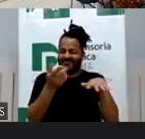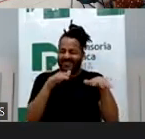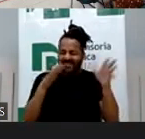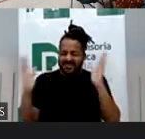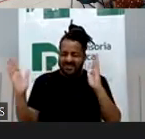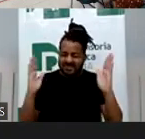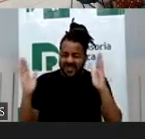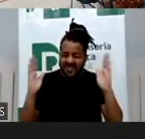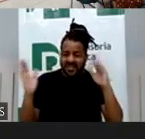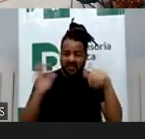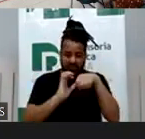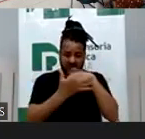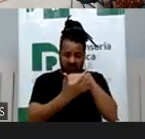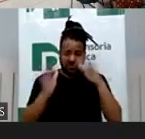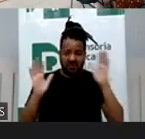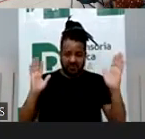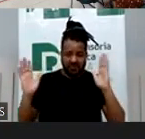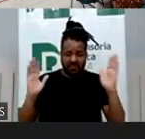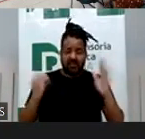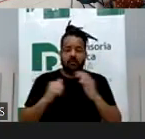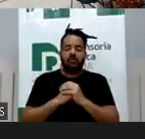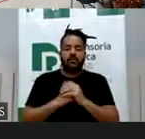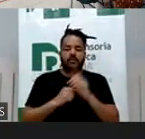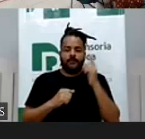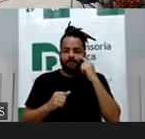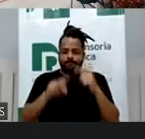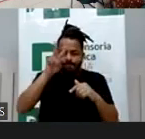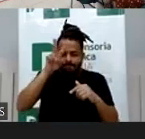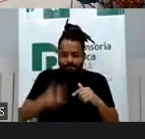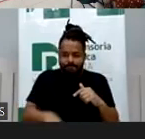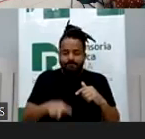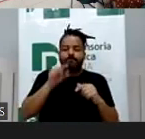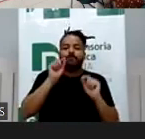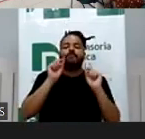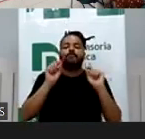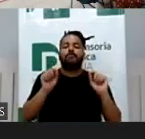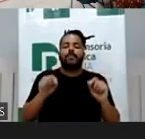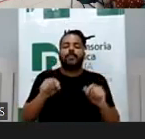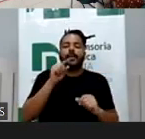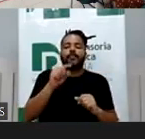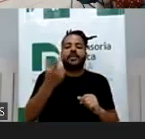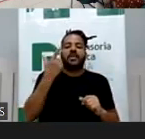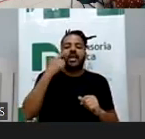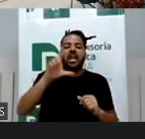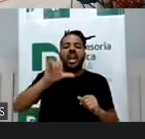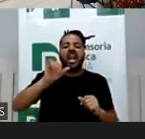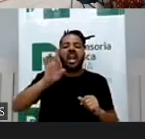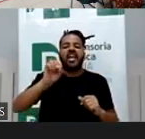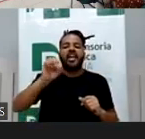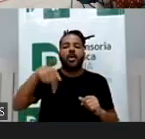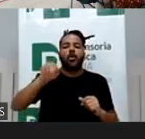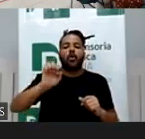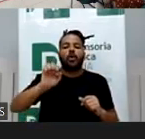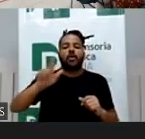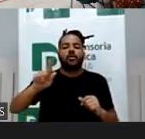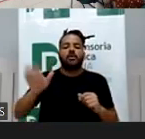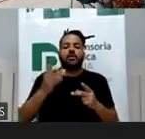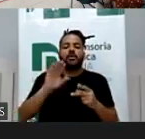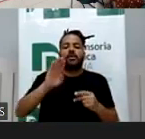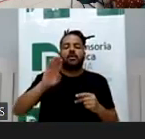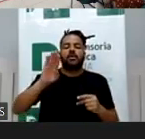interessantíssimo chamado Little Big Brother. e o autor fazia uma